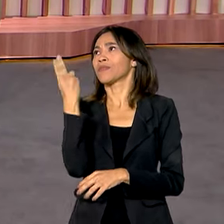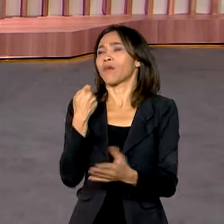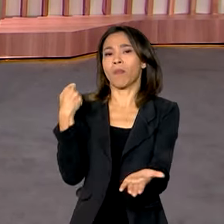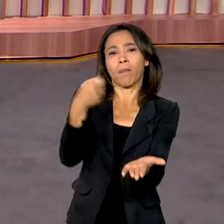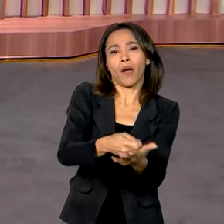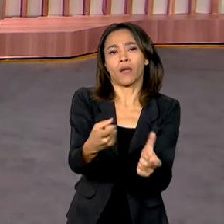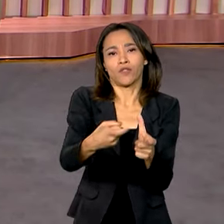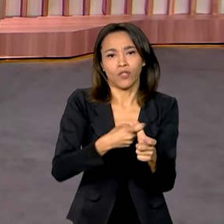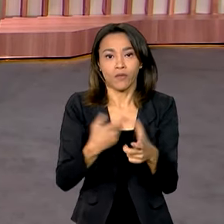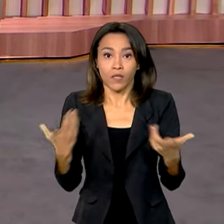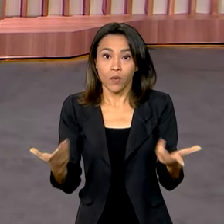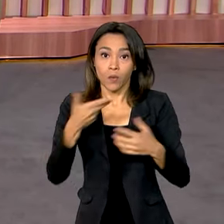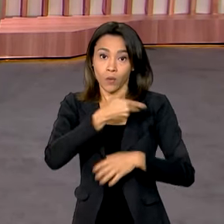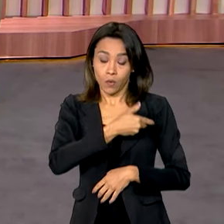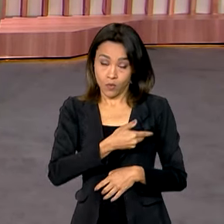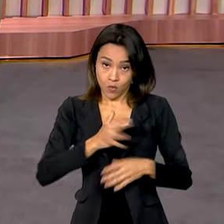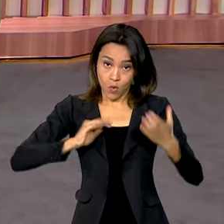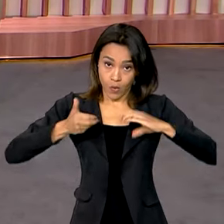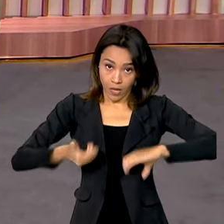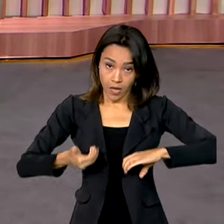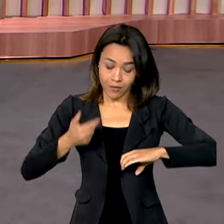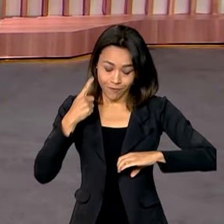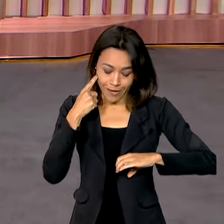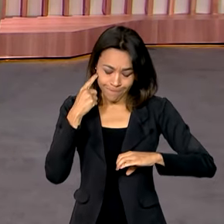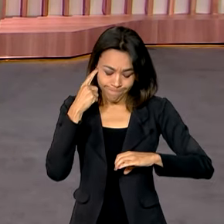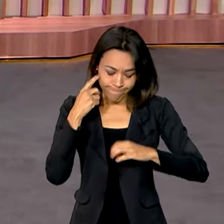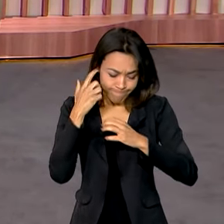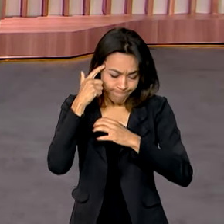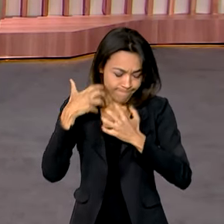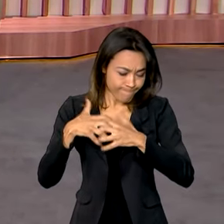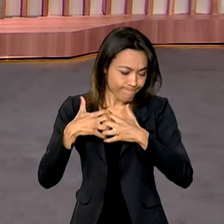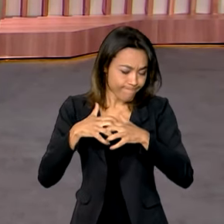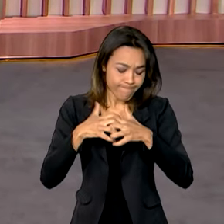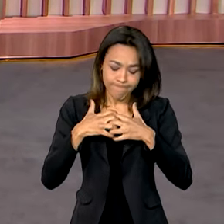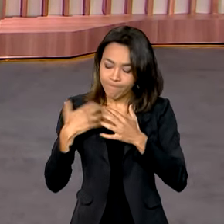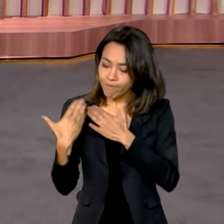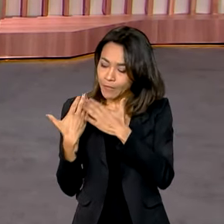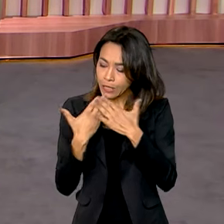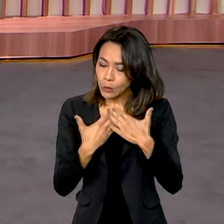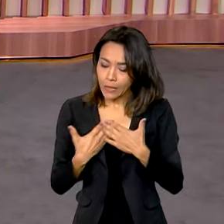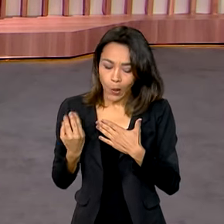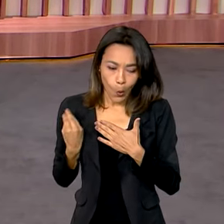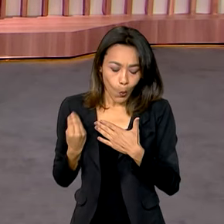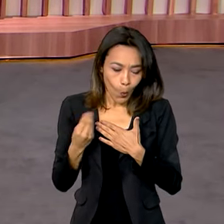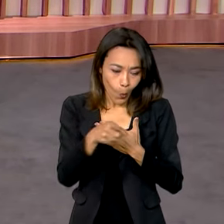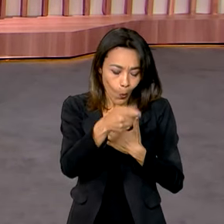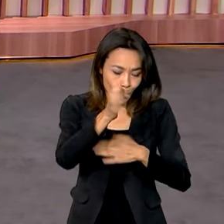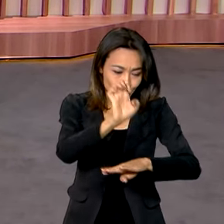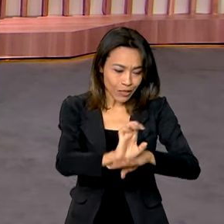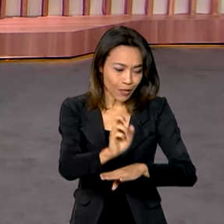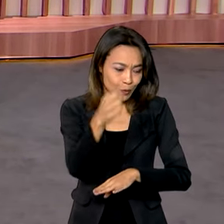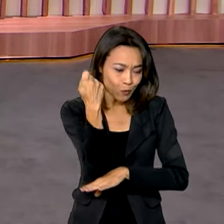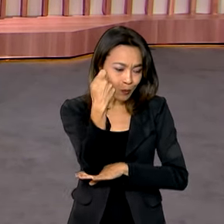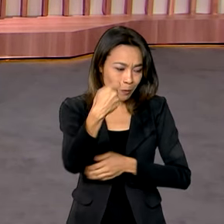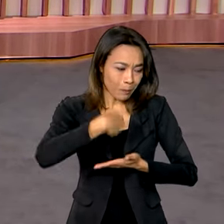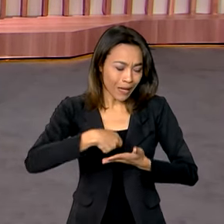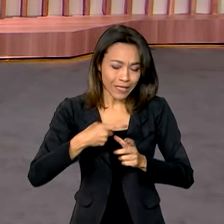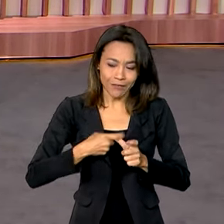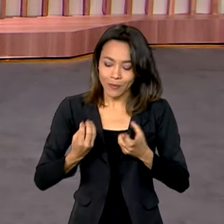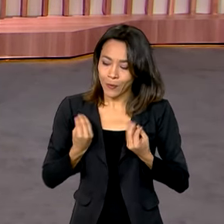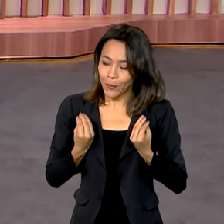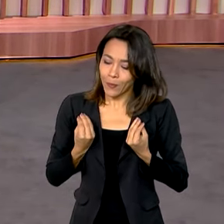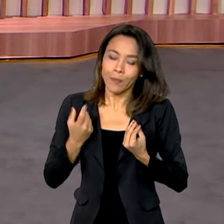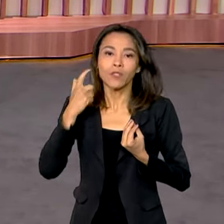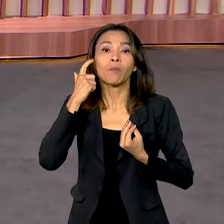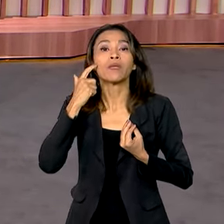Congresso Nacional vai estudar aí uma solução para essa dívida do Rio Grande do Sul e outros estados, é claro, que também querem ter